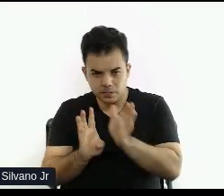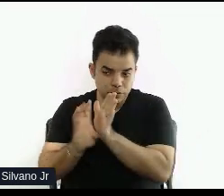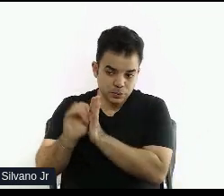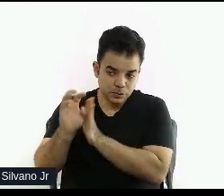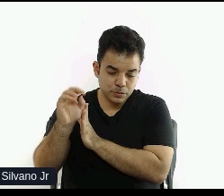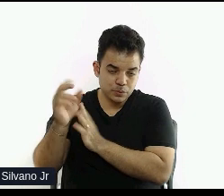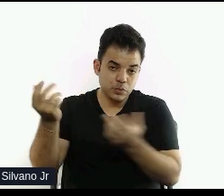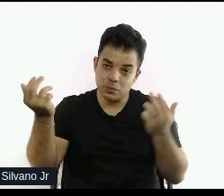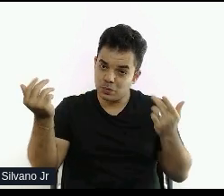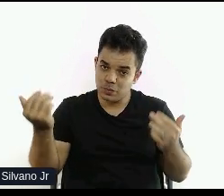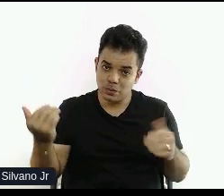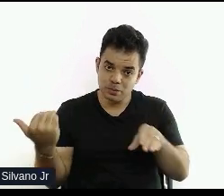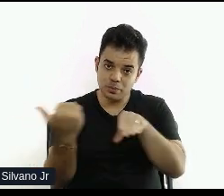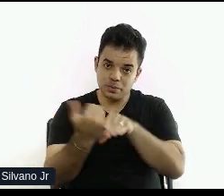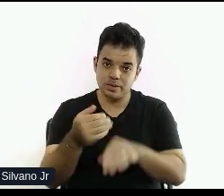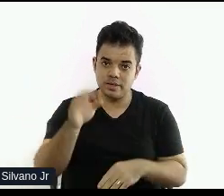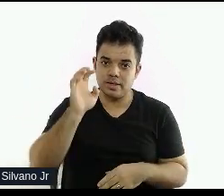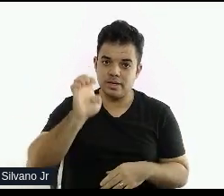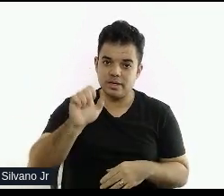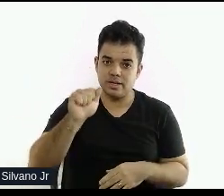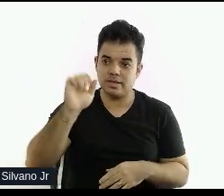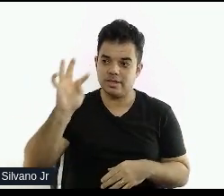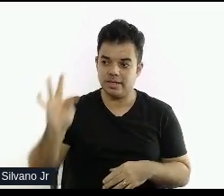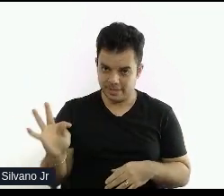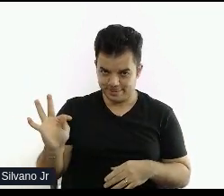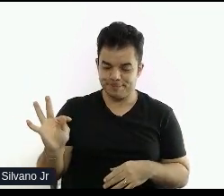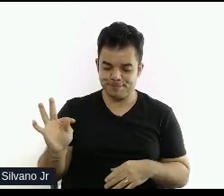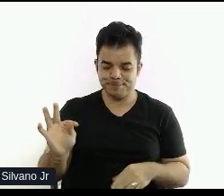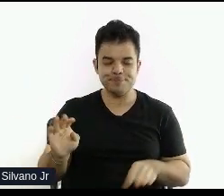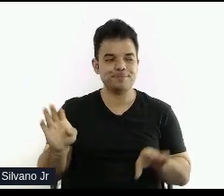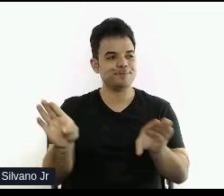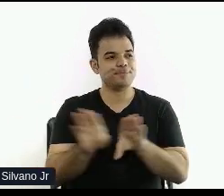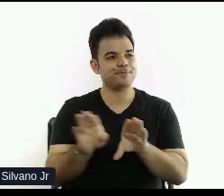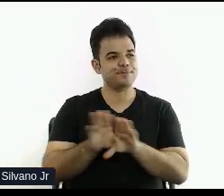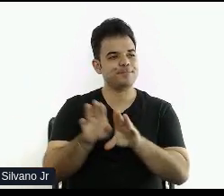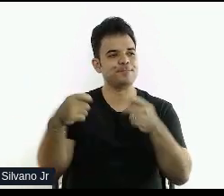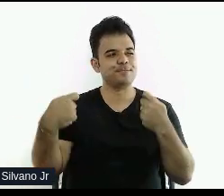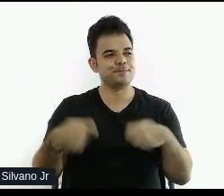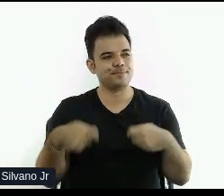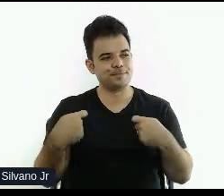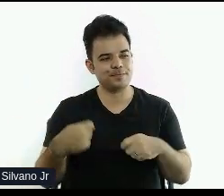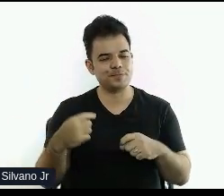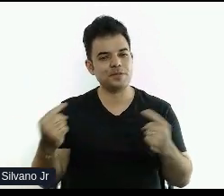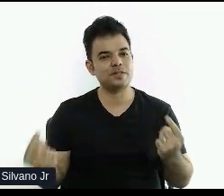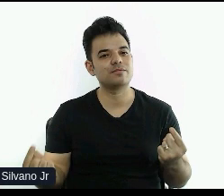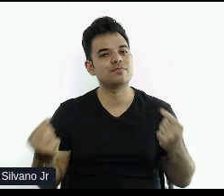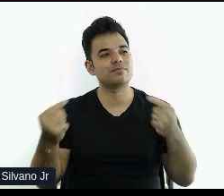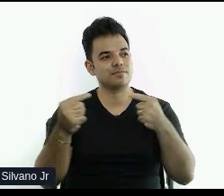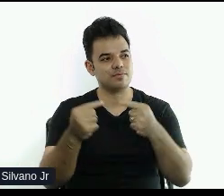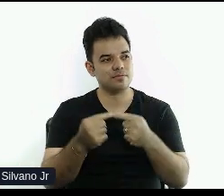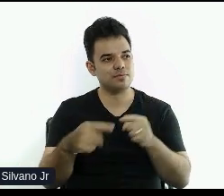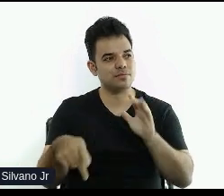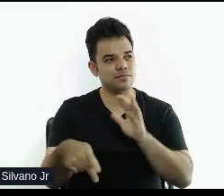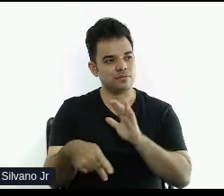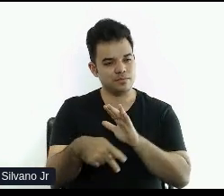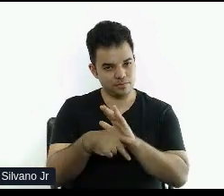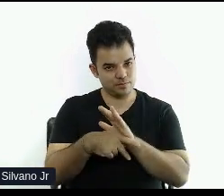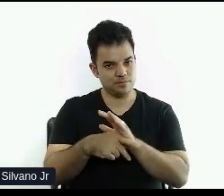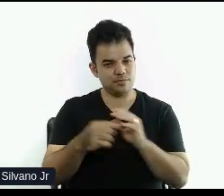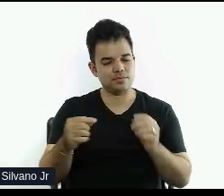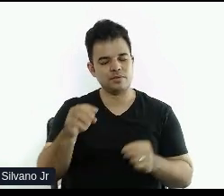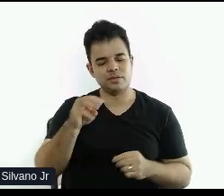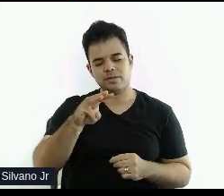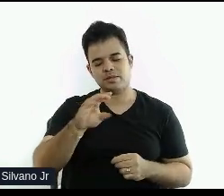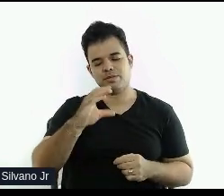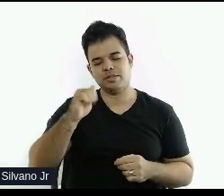trabalha, né? Que é o EAT. Então, ele traz aqui, né? O que que precisa para um site minimamente acessível, de acordo com os princípios do WCAG.